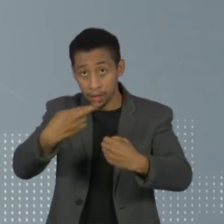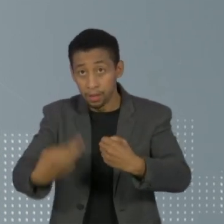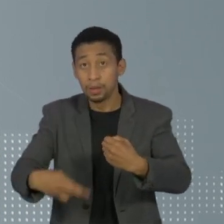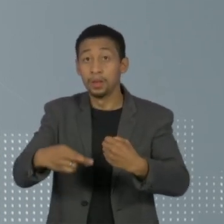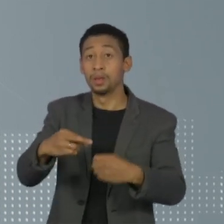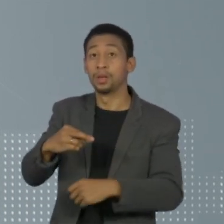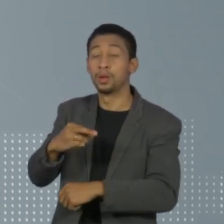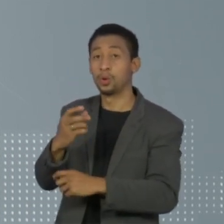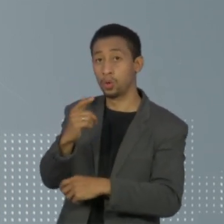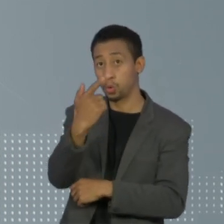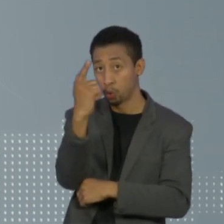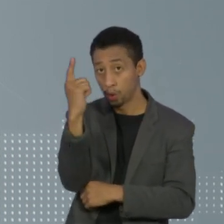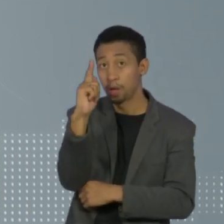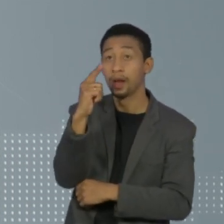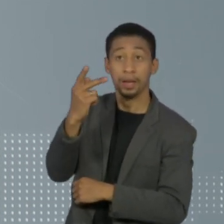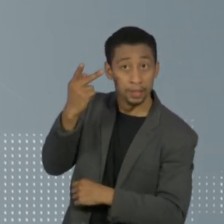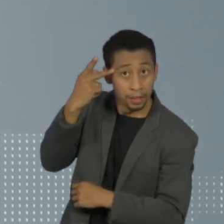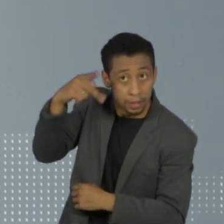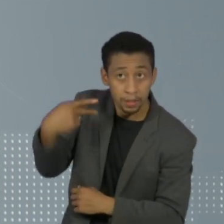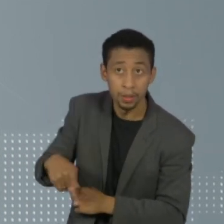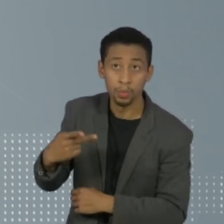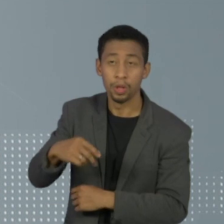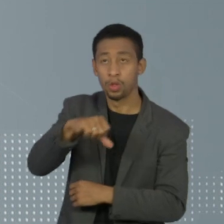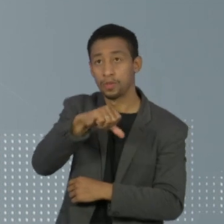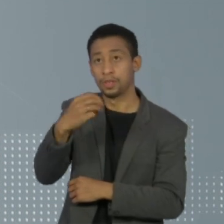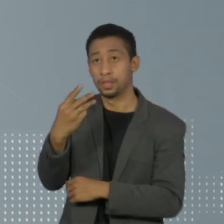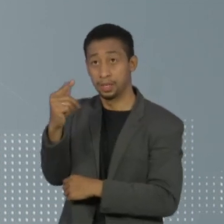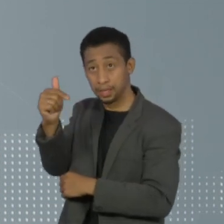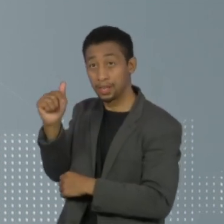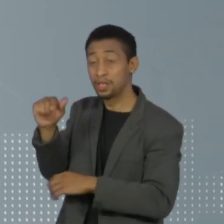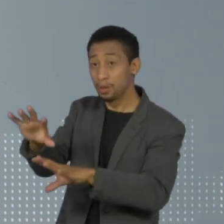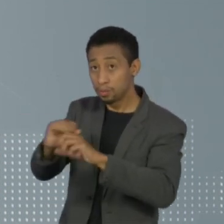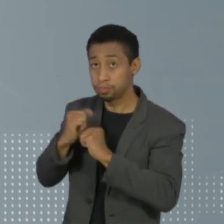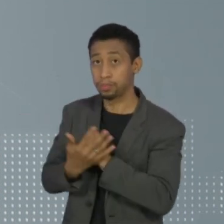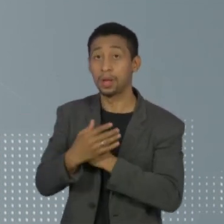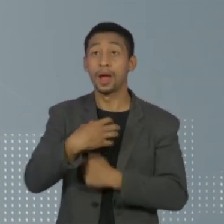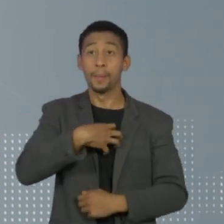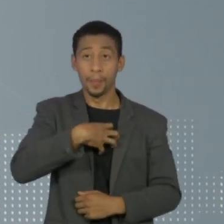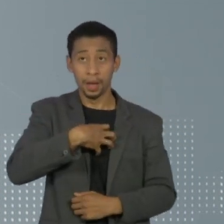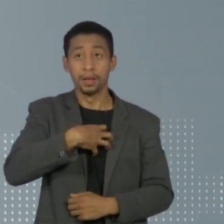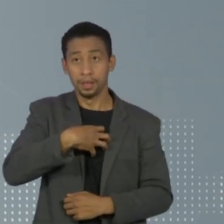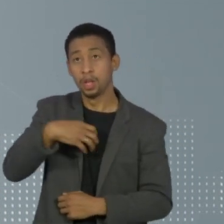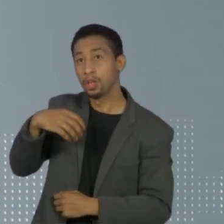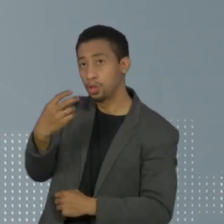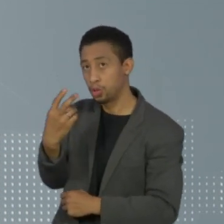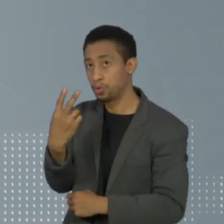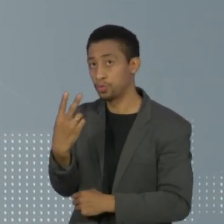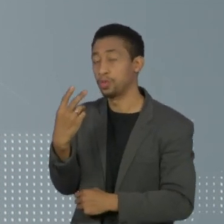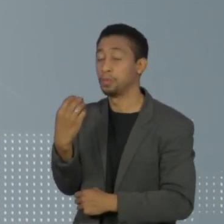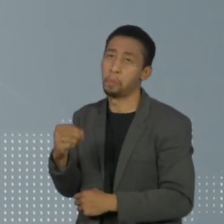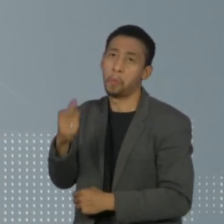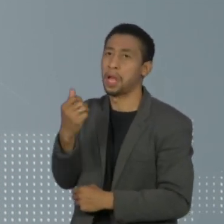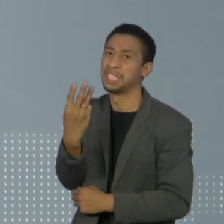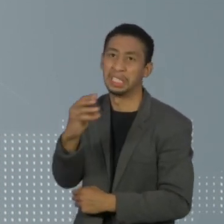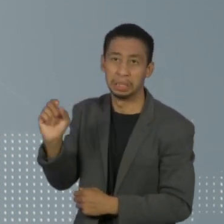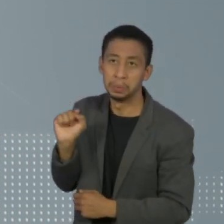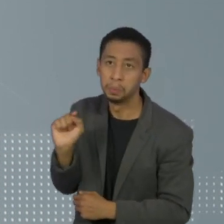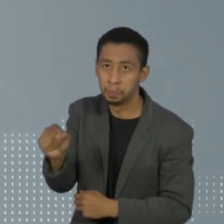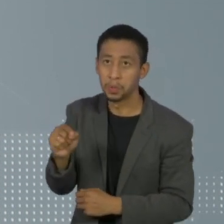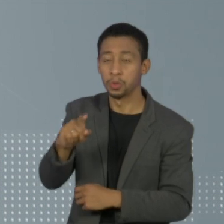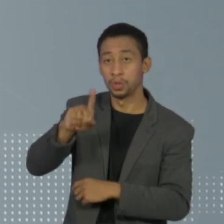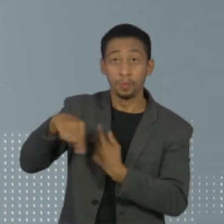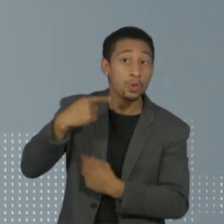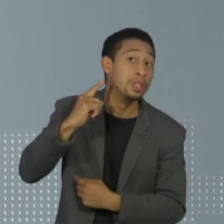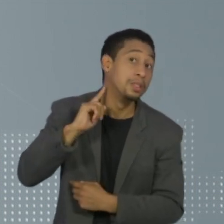Paulo. O estado tem mais de 937 mil casos confirmados. A Bahia vem a seguir, próxima de 300 mil. Na sequência, vem